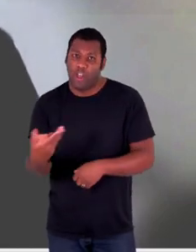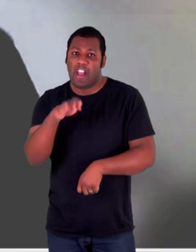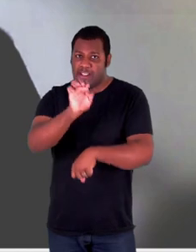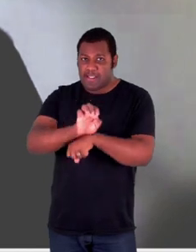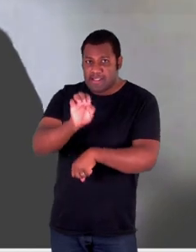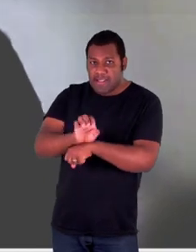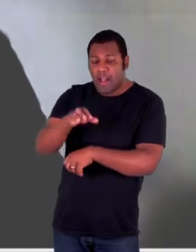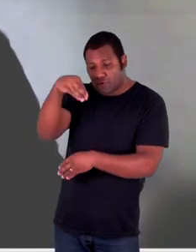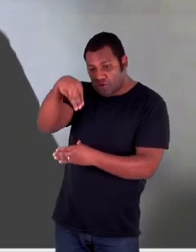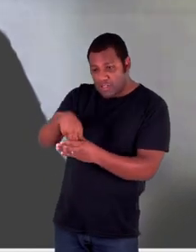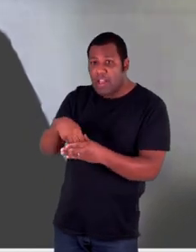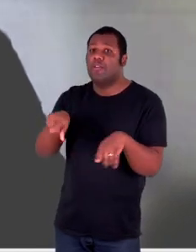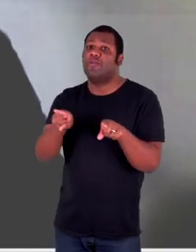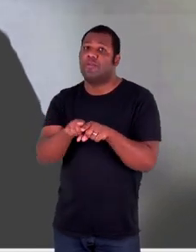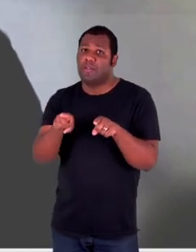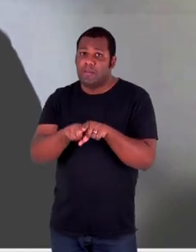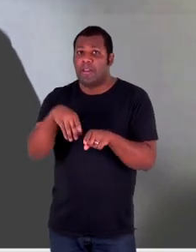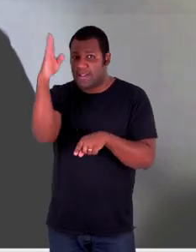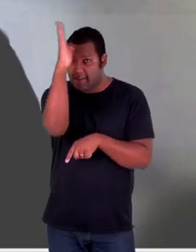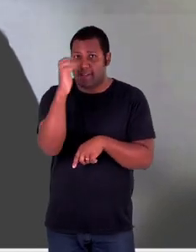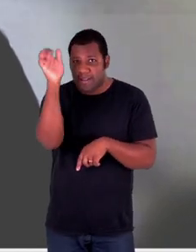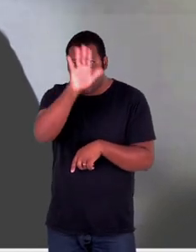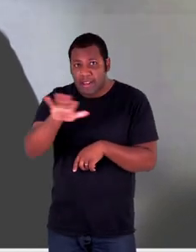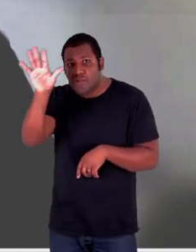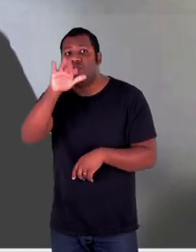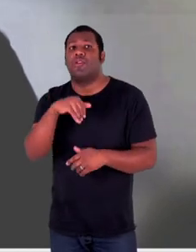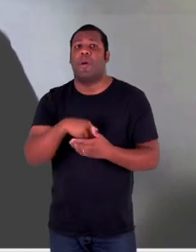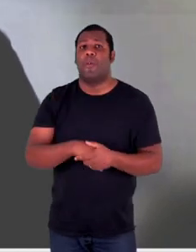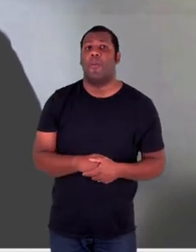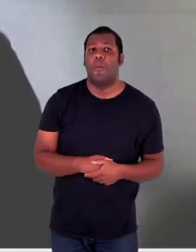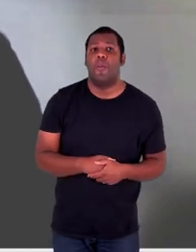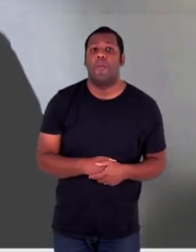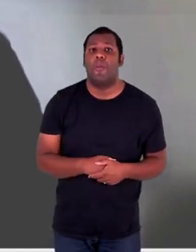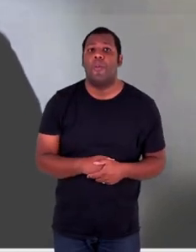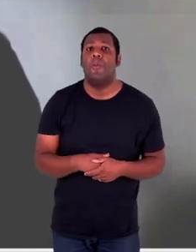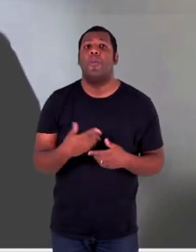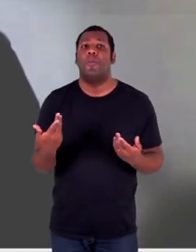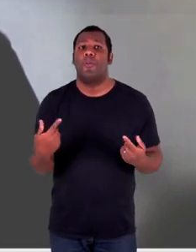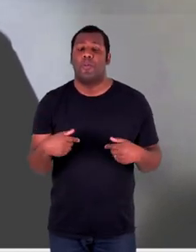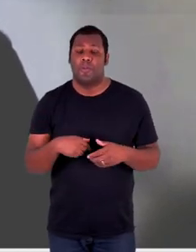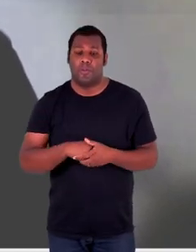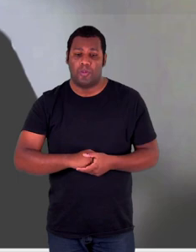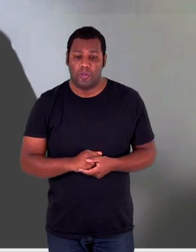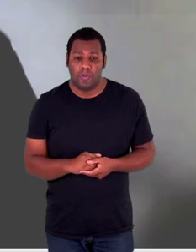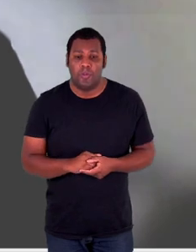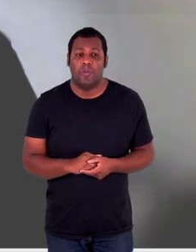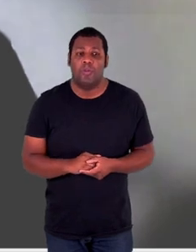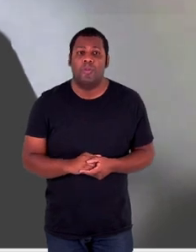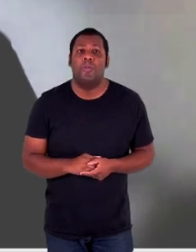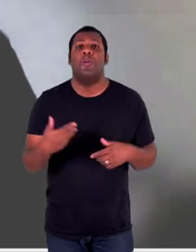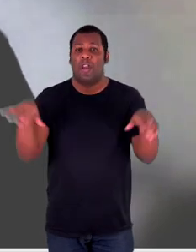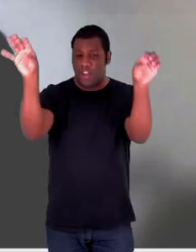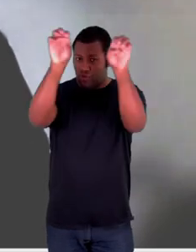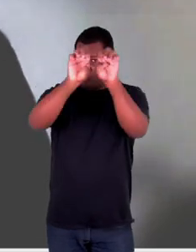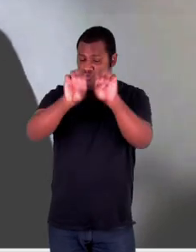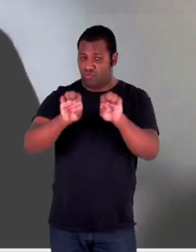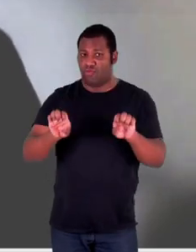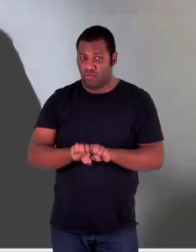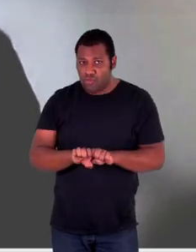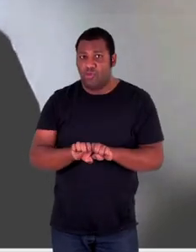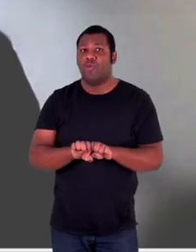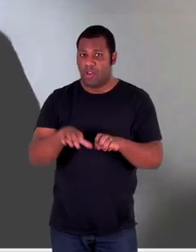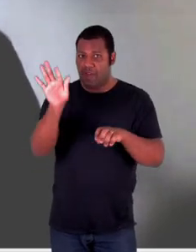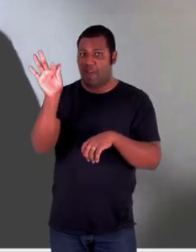situados também no âmbito nacional ou mesmo estabelecidos por meio de uma estrutura organizacional